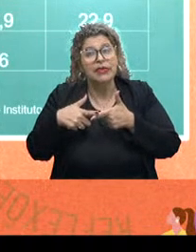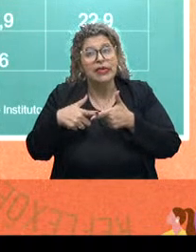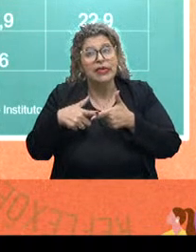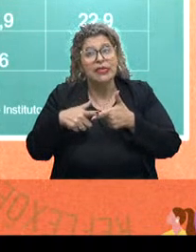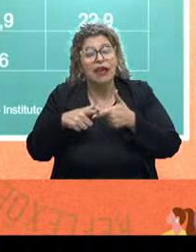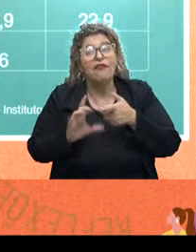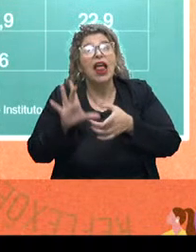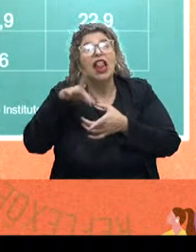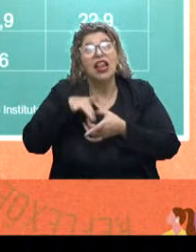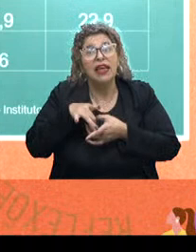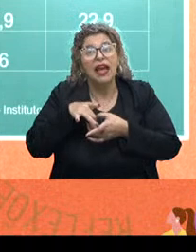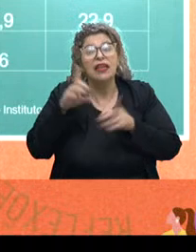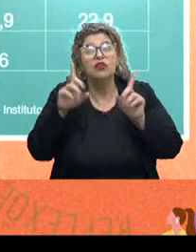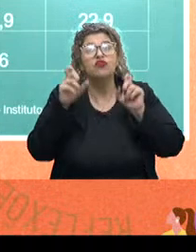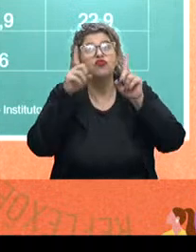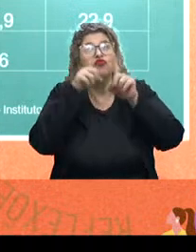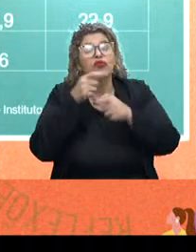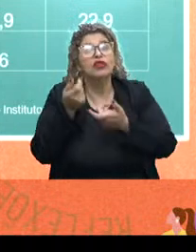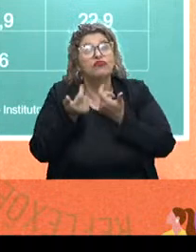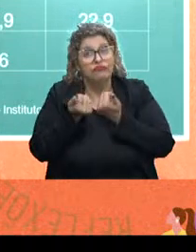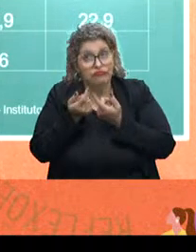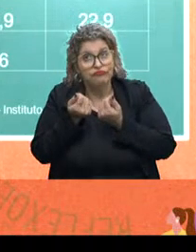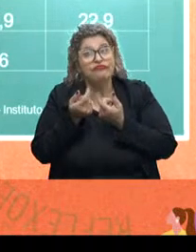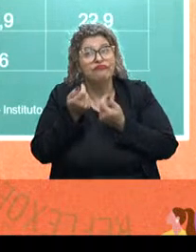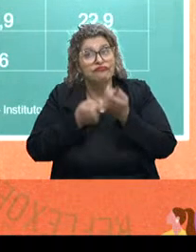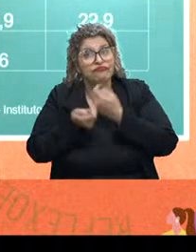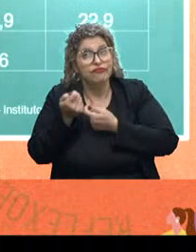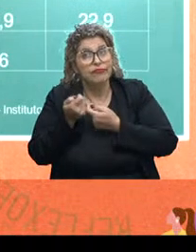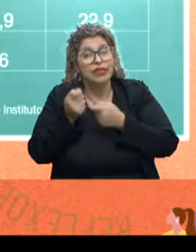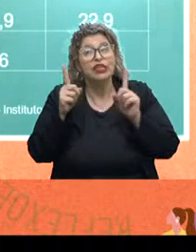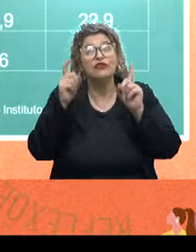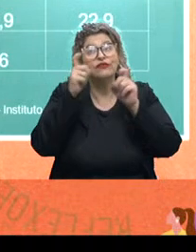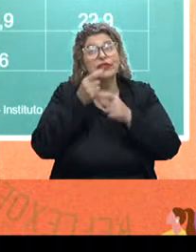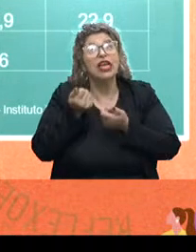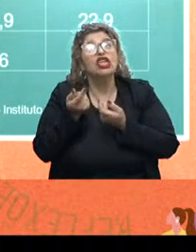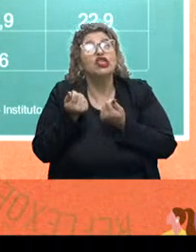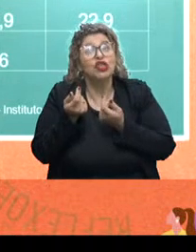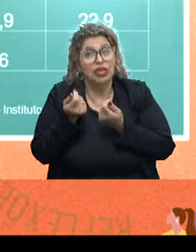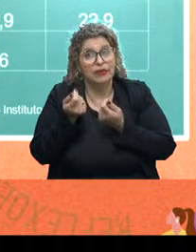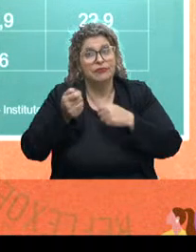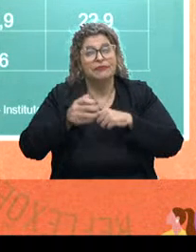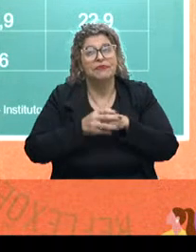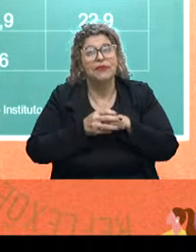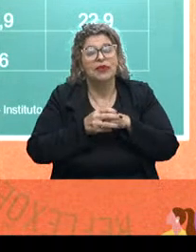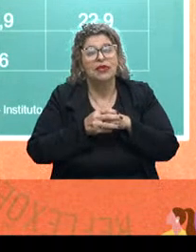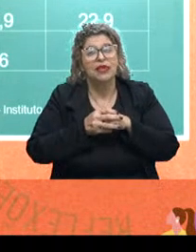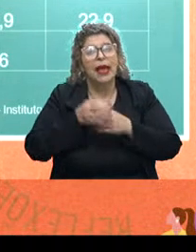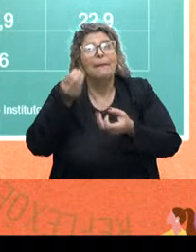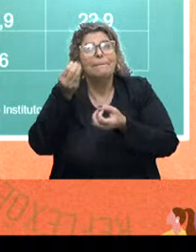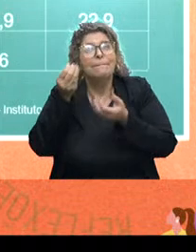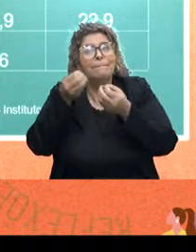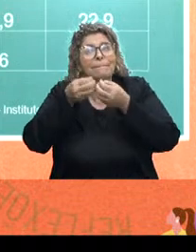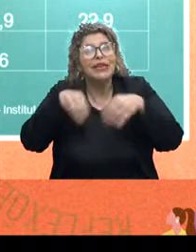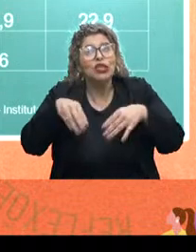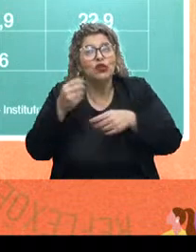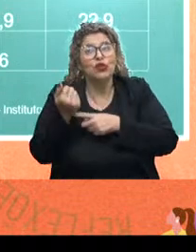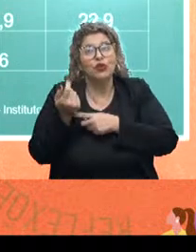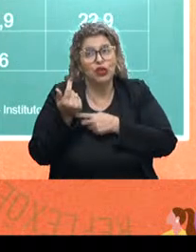estão correlacionados com a dificuldade financeira, a dificuldade de renda, a perda de renda.